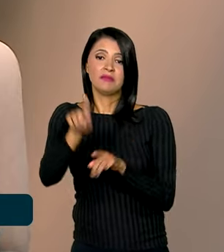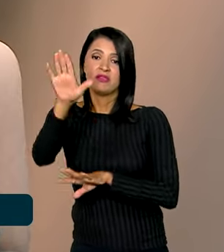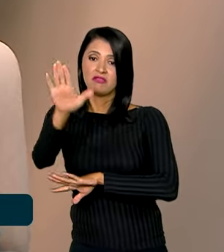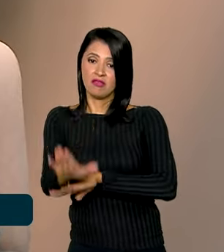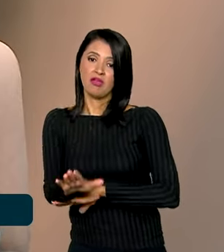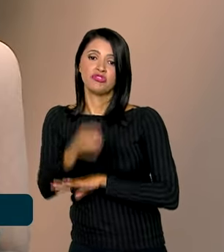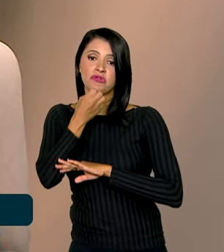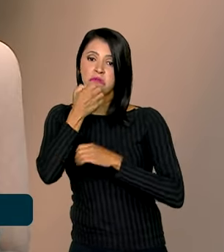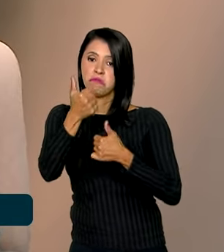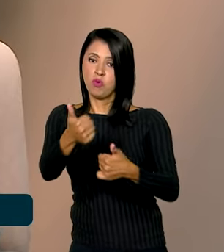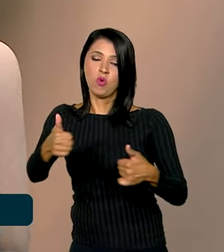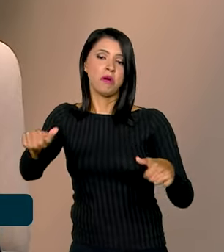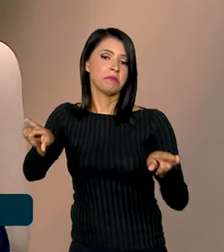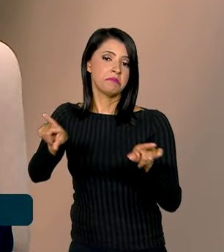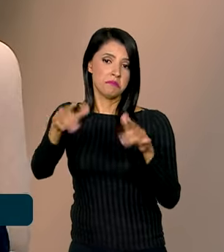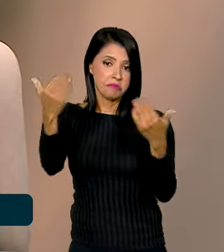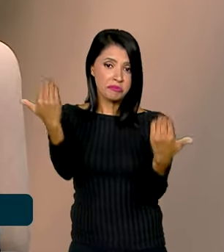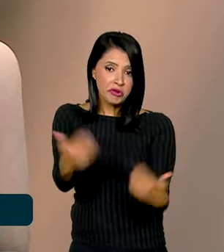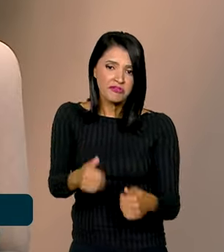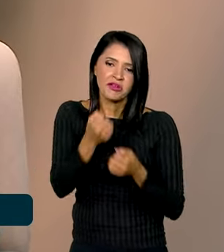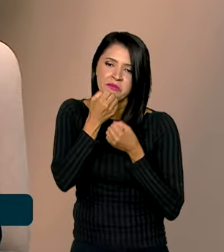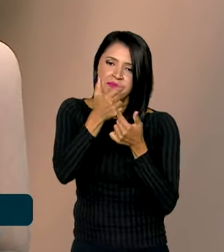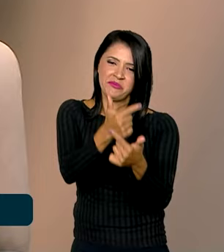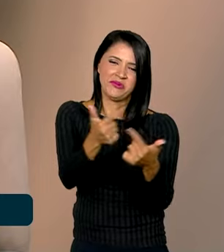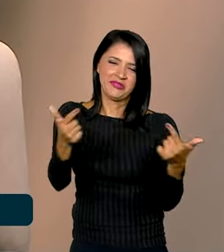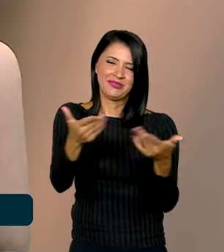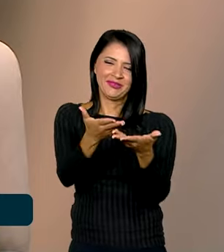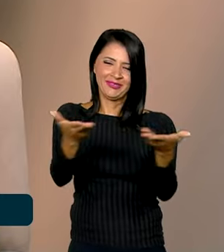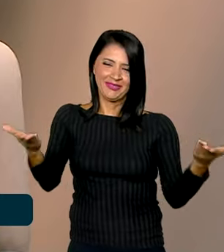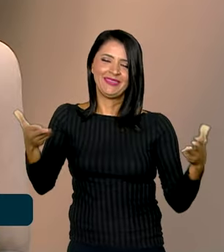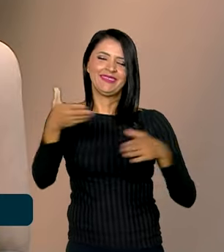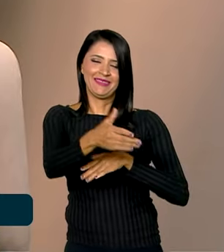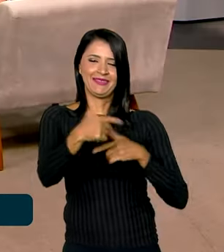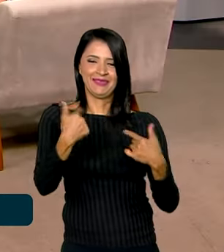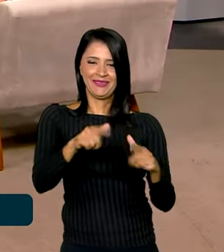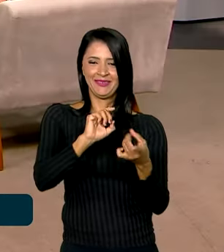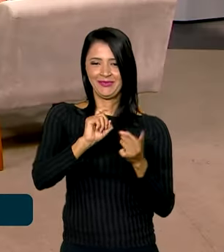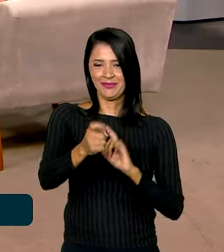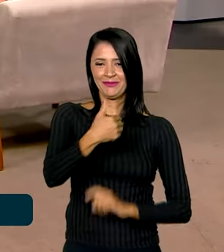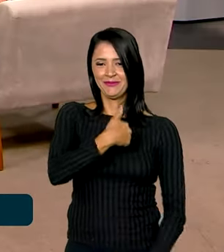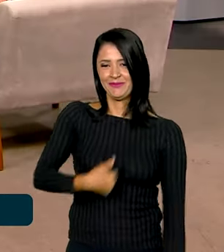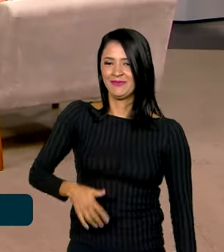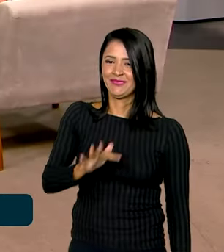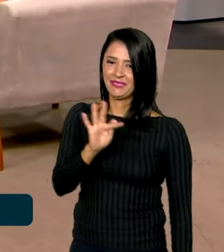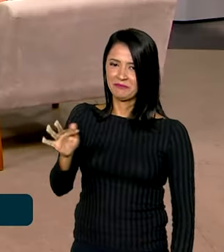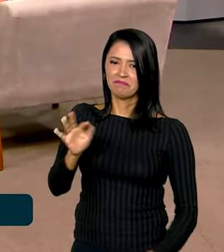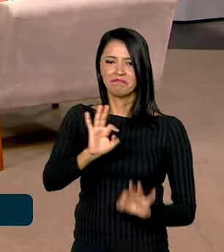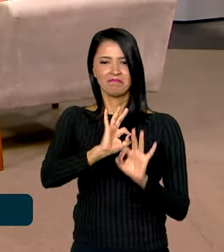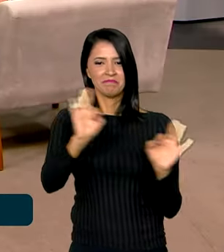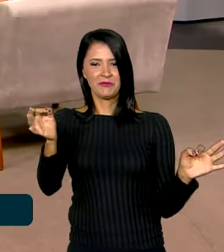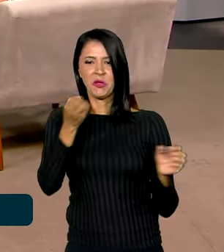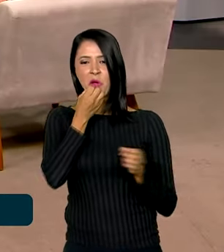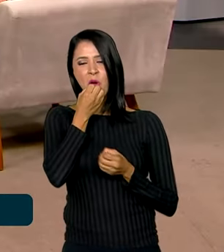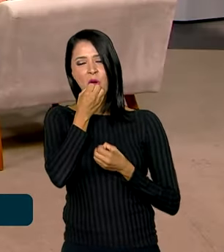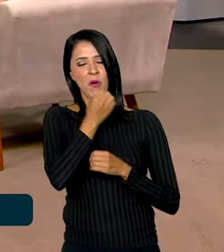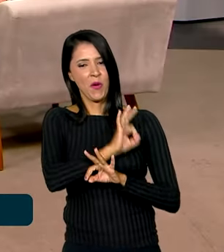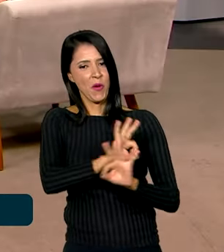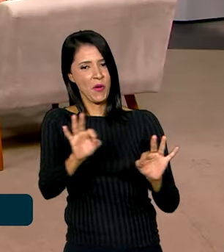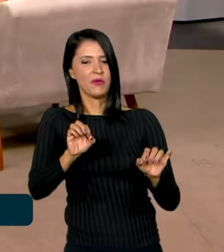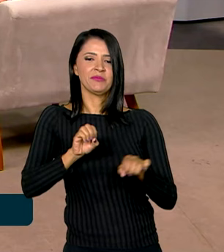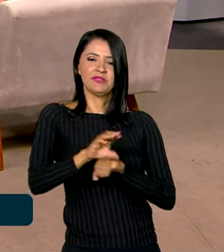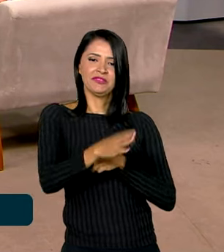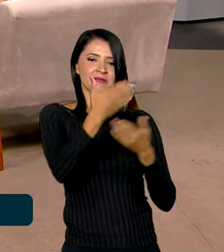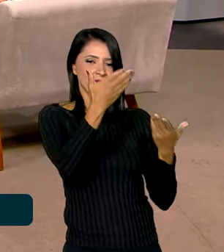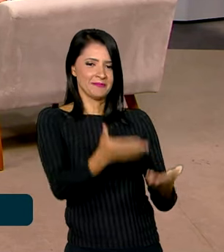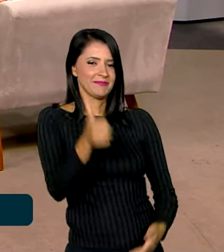prova e boa sorte para todo mundo que queira participar da administração pública federal. É isso, ótimas dicas. Ministra da Gestão e